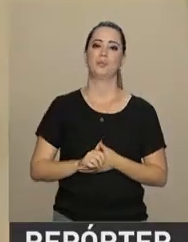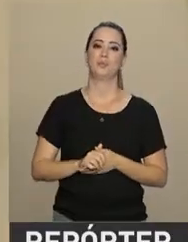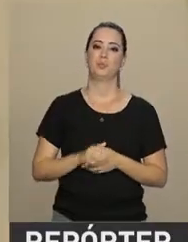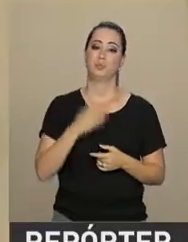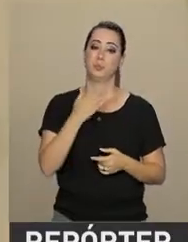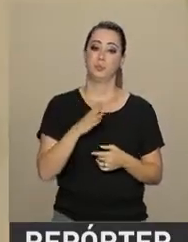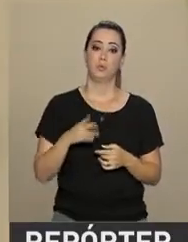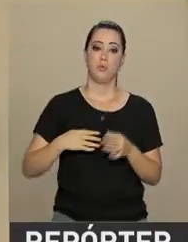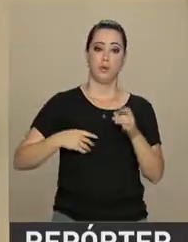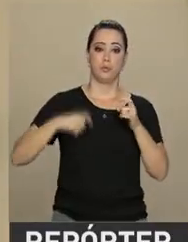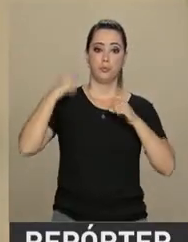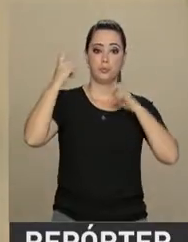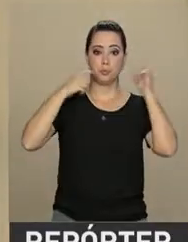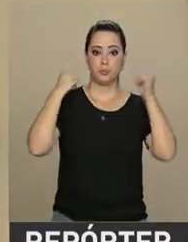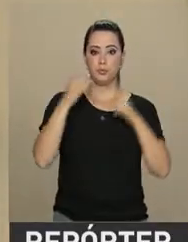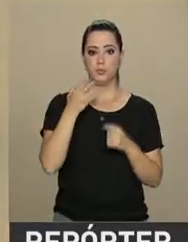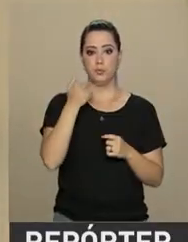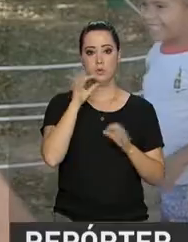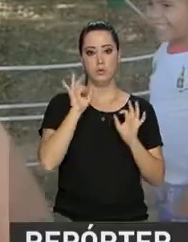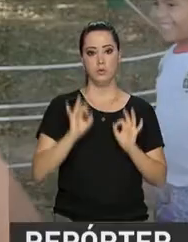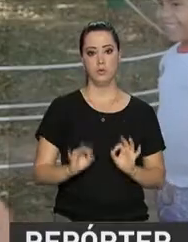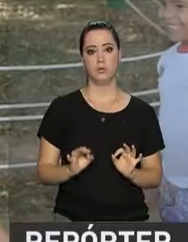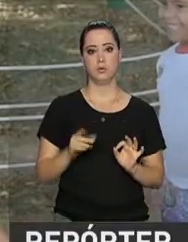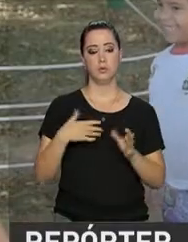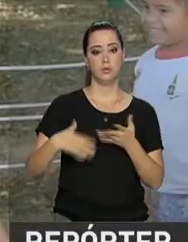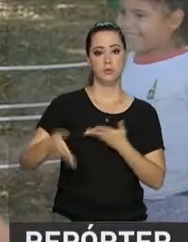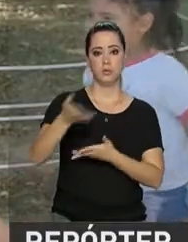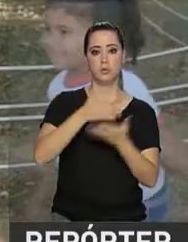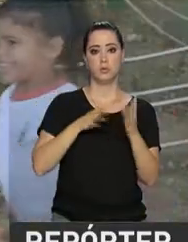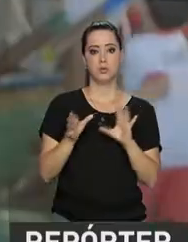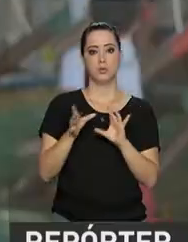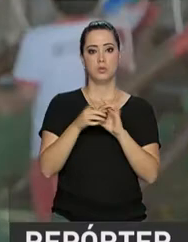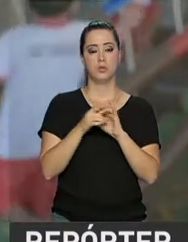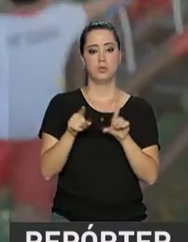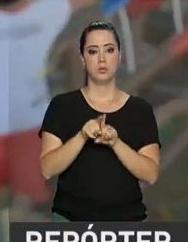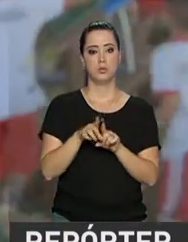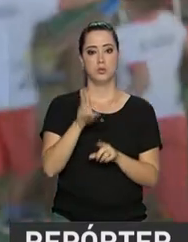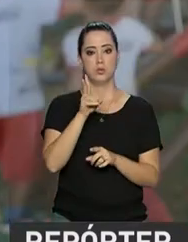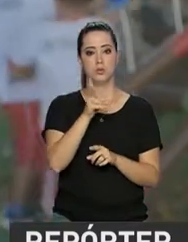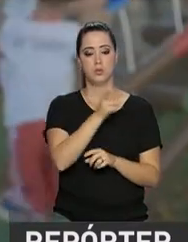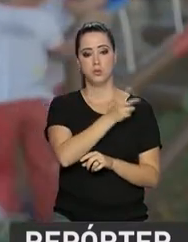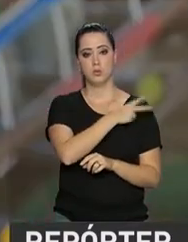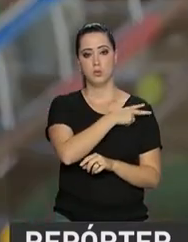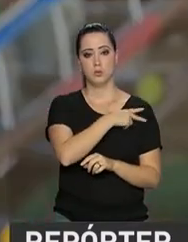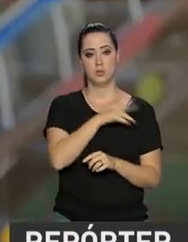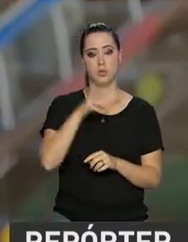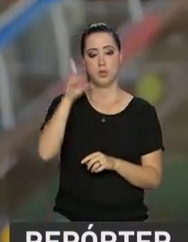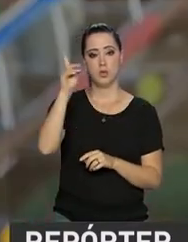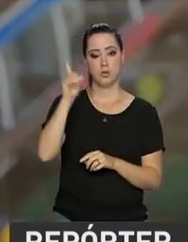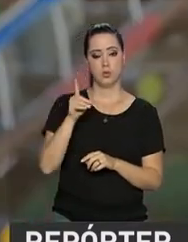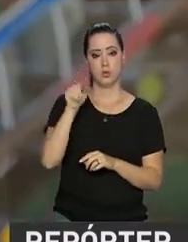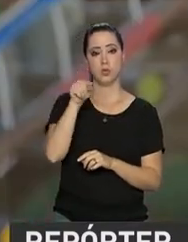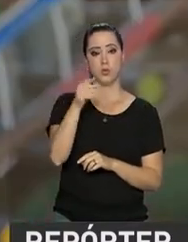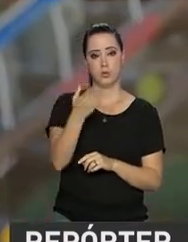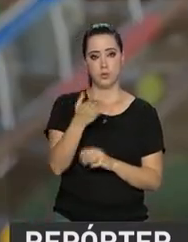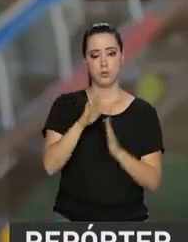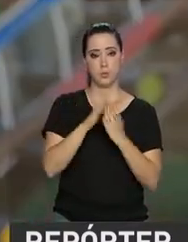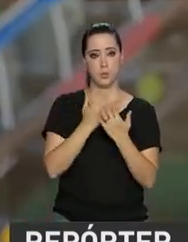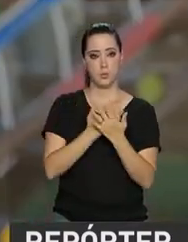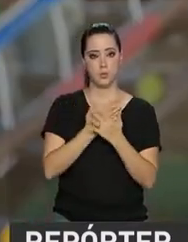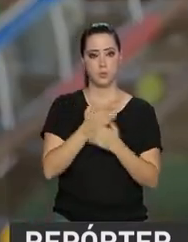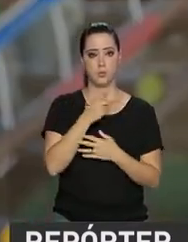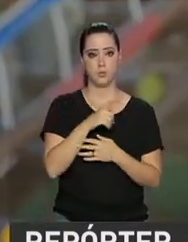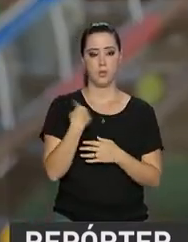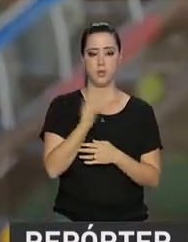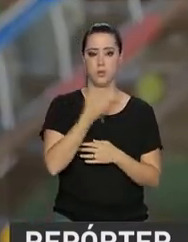preocupação com a alimentação saudável é compartilhada pela diretora da escola. Quando a gente trabalha com alimentação